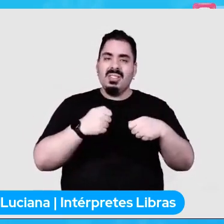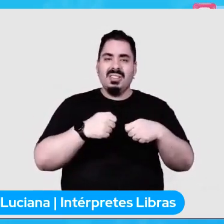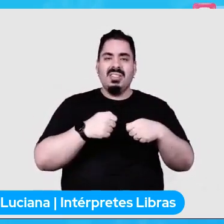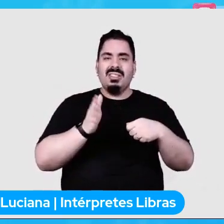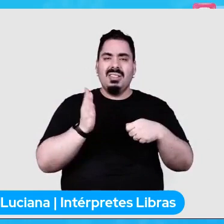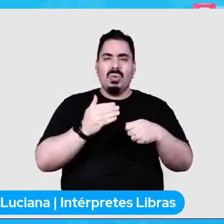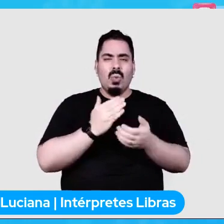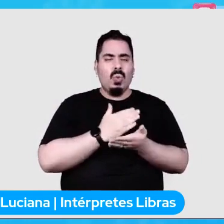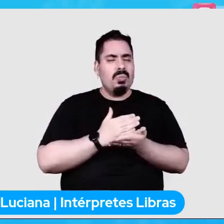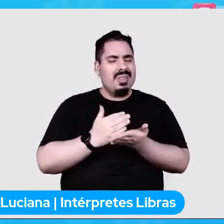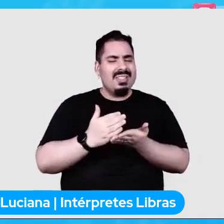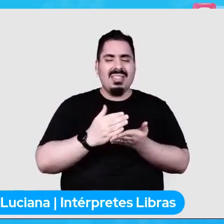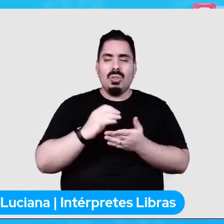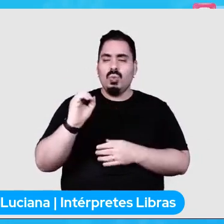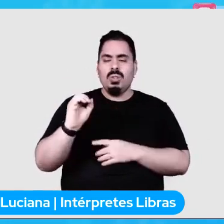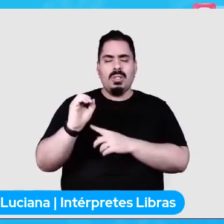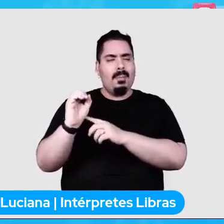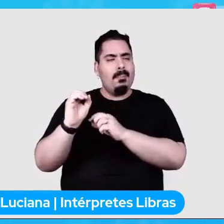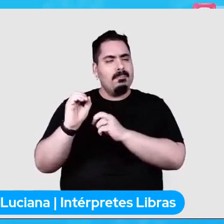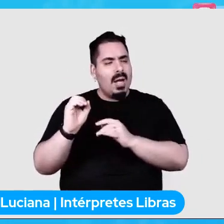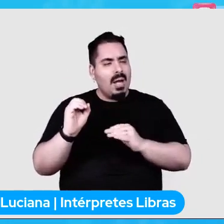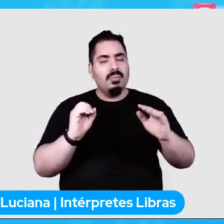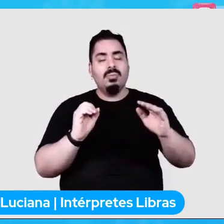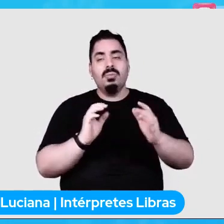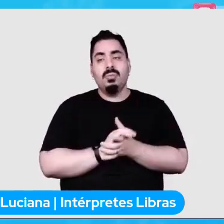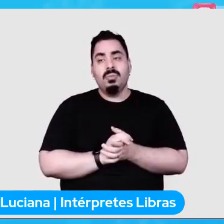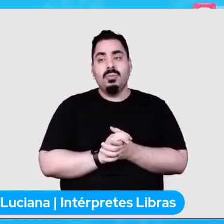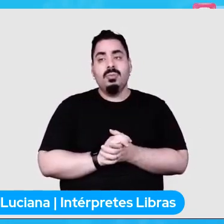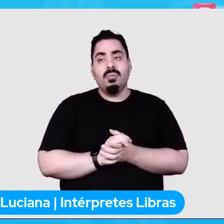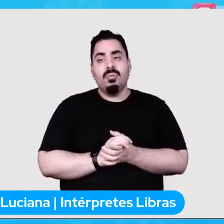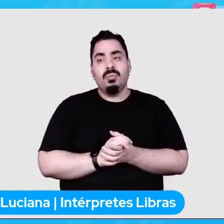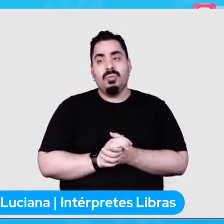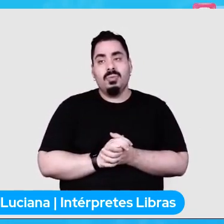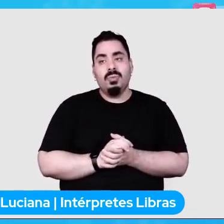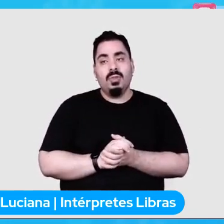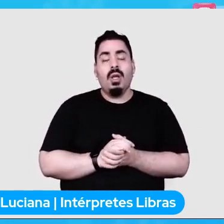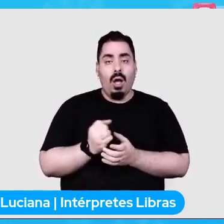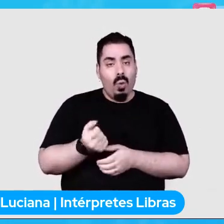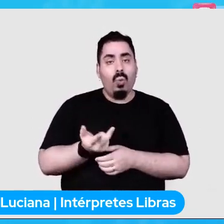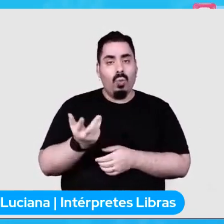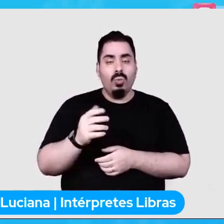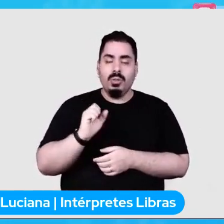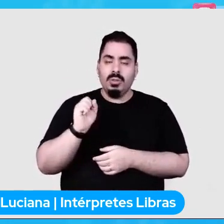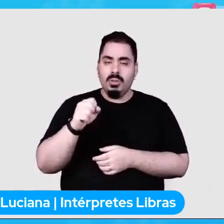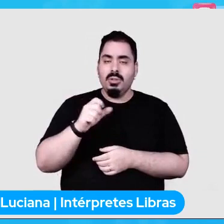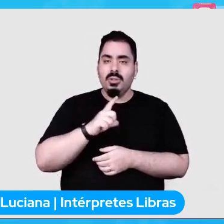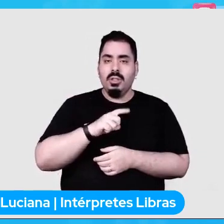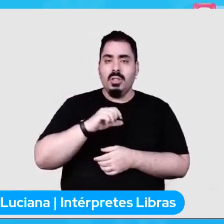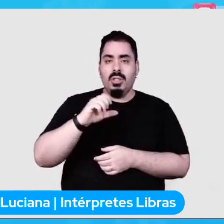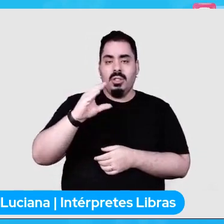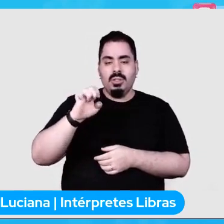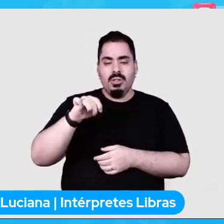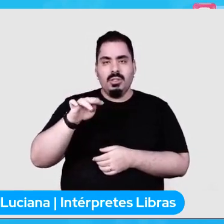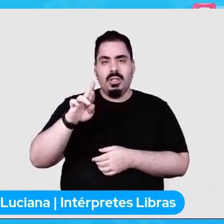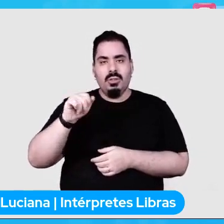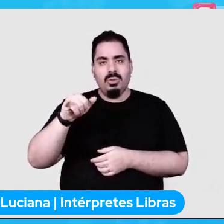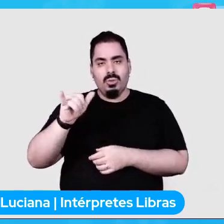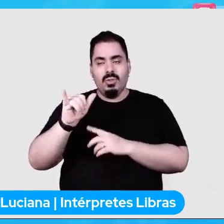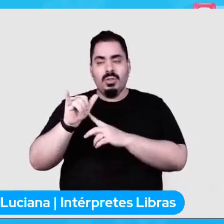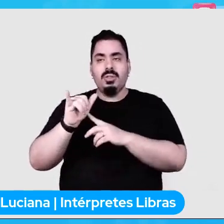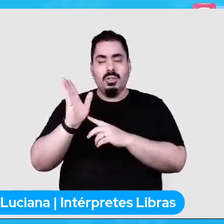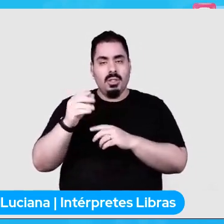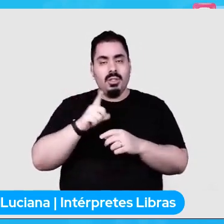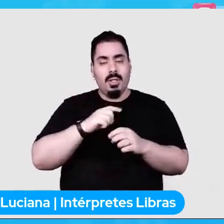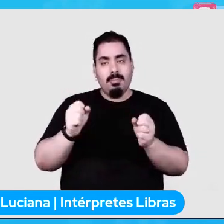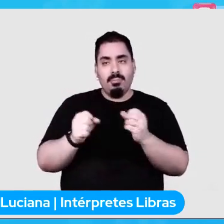tanto e-mail slack e sentry se eu não me engano elas já existem elas já existem prontas a do telegram